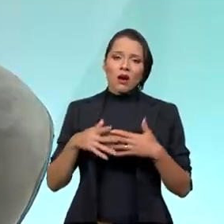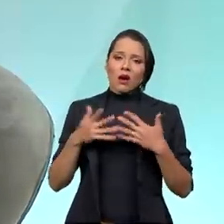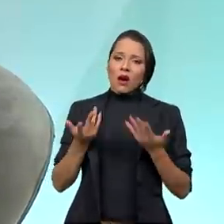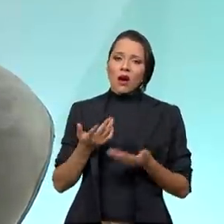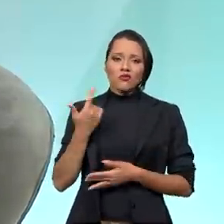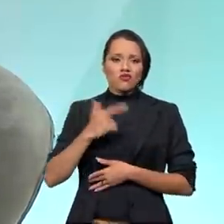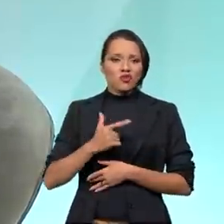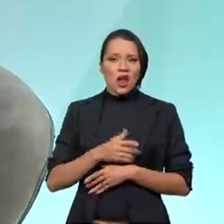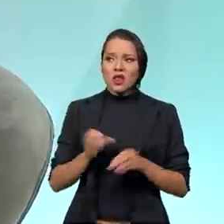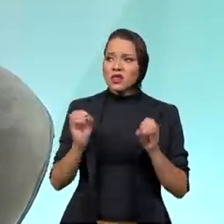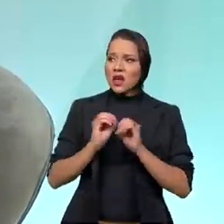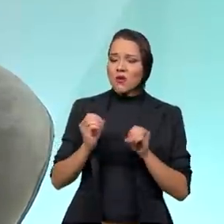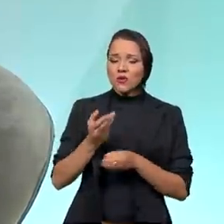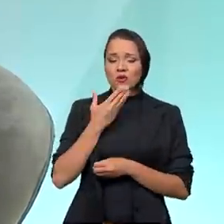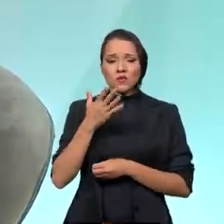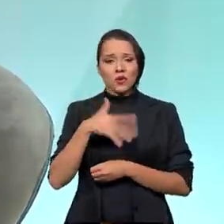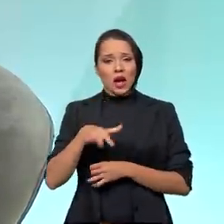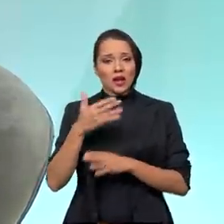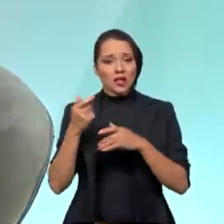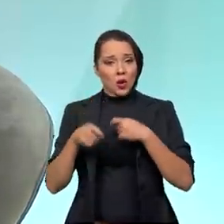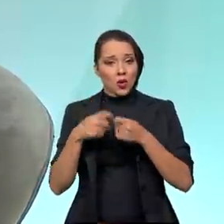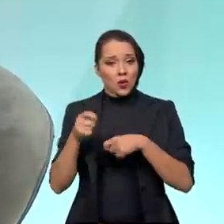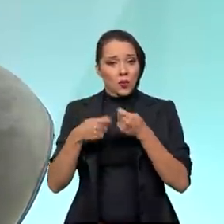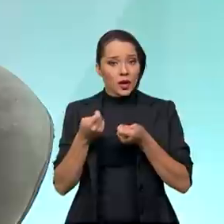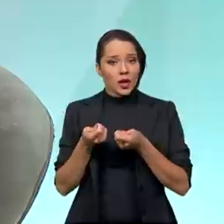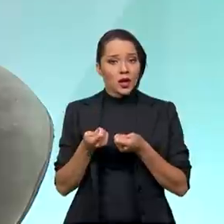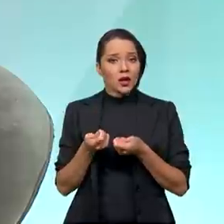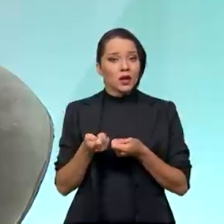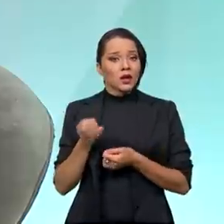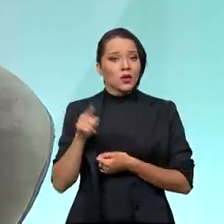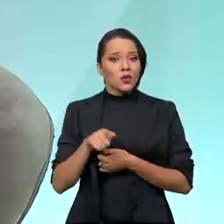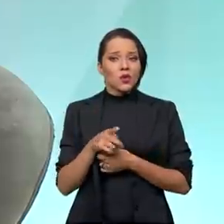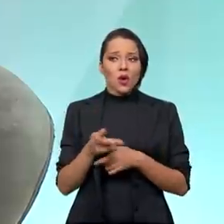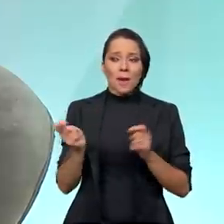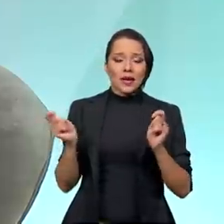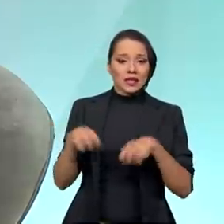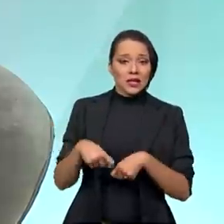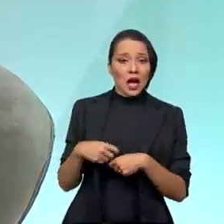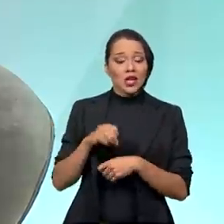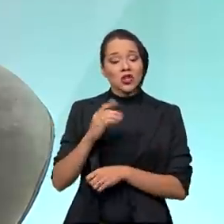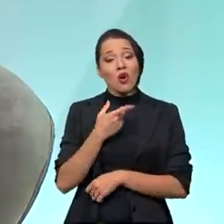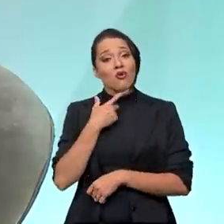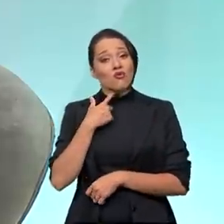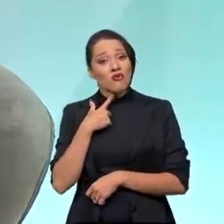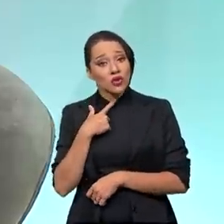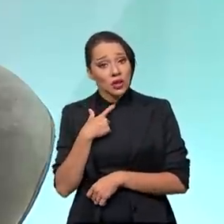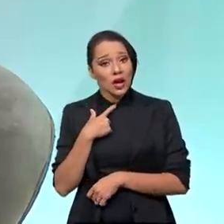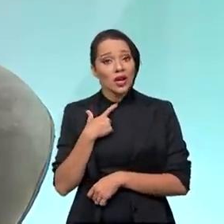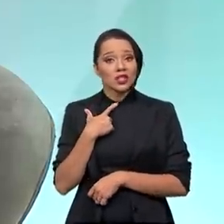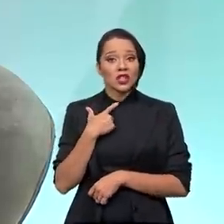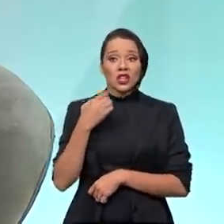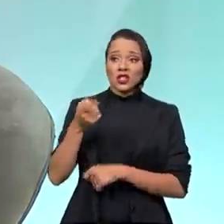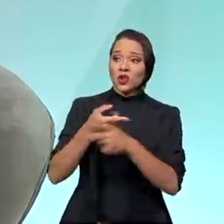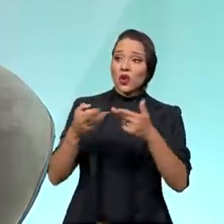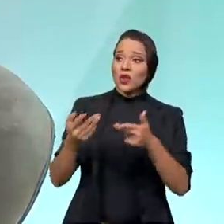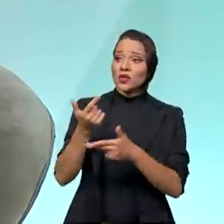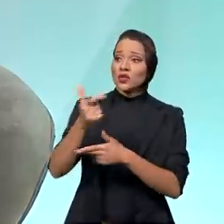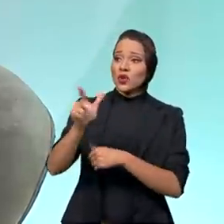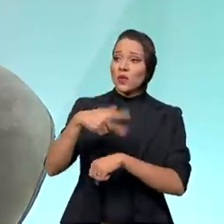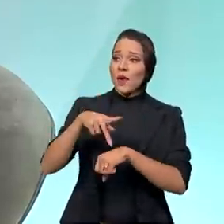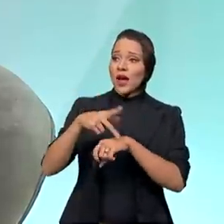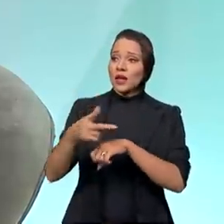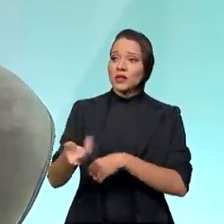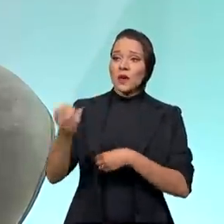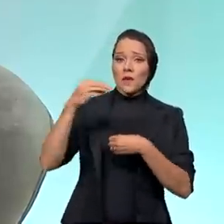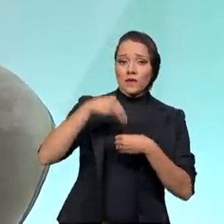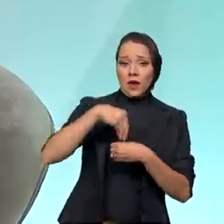teríamos nenhum agente econômico com aptidão ou com vontade de trazer derivados para o mercado